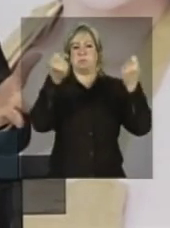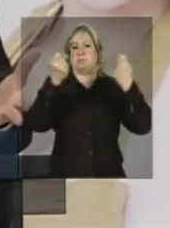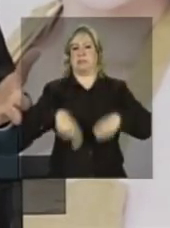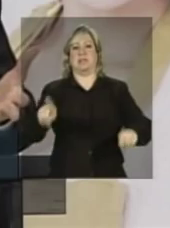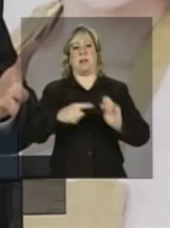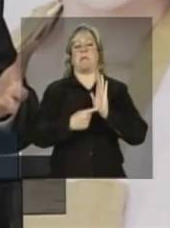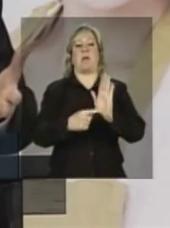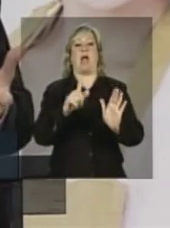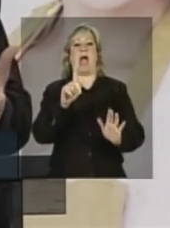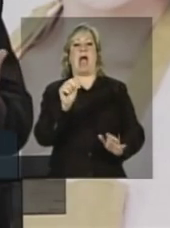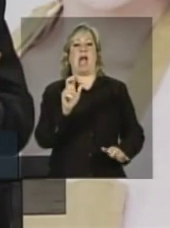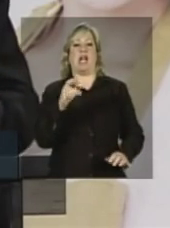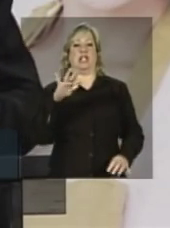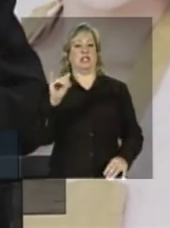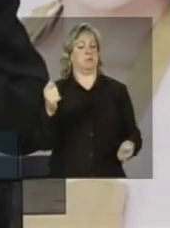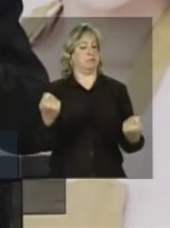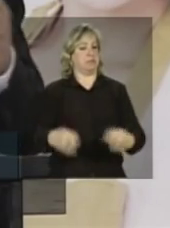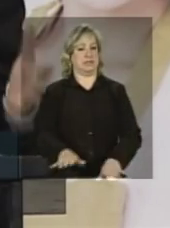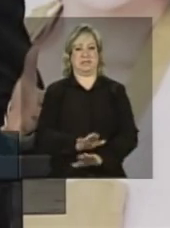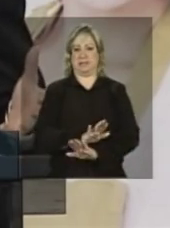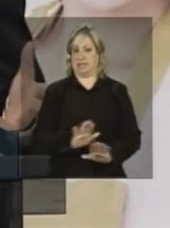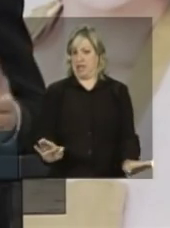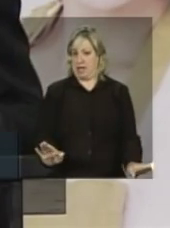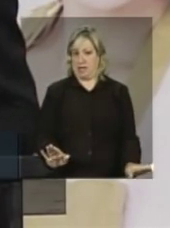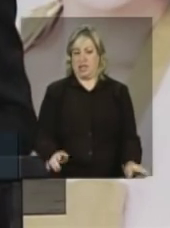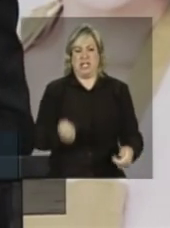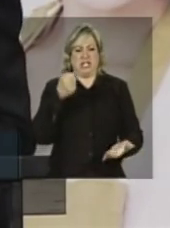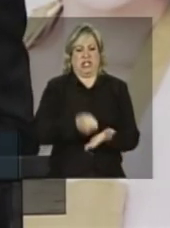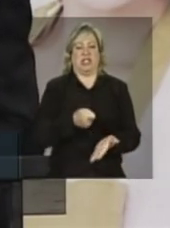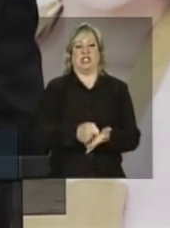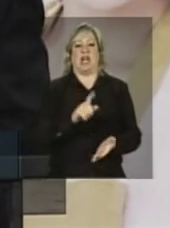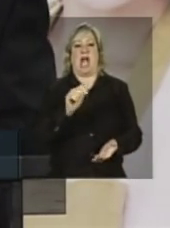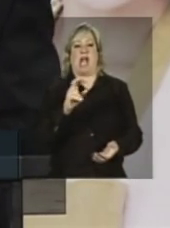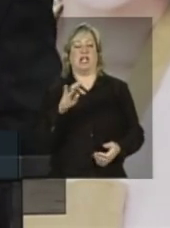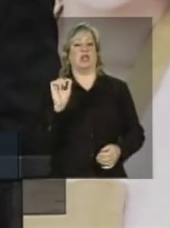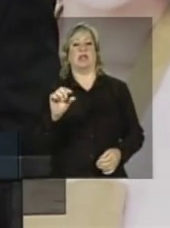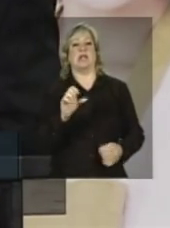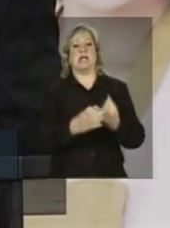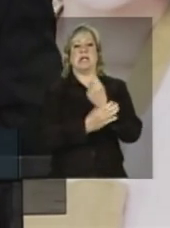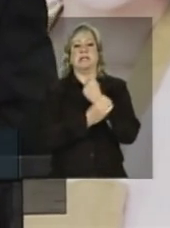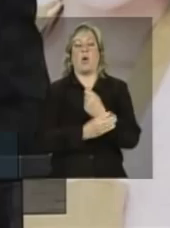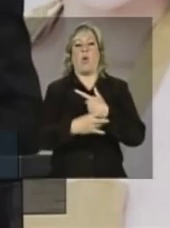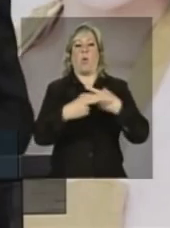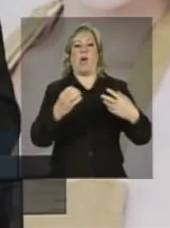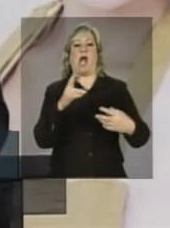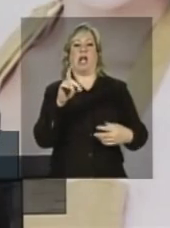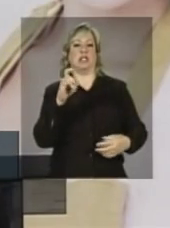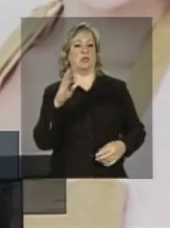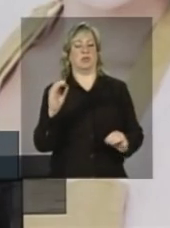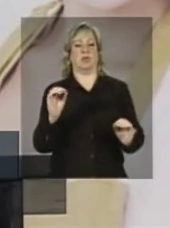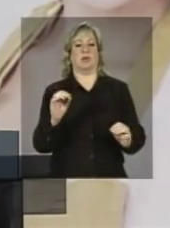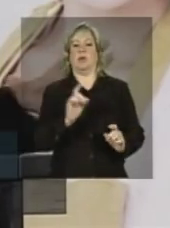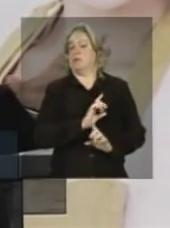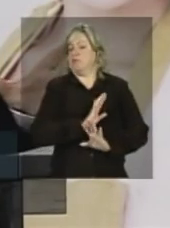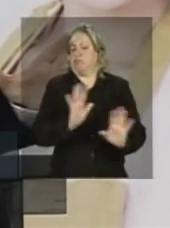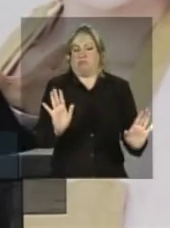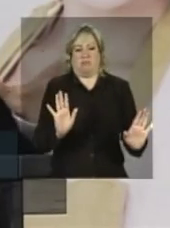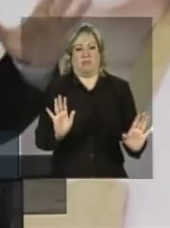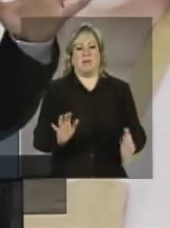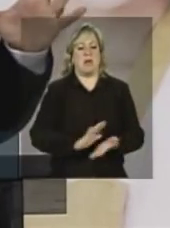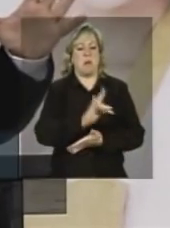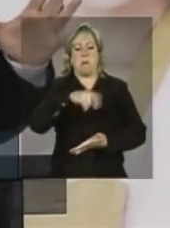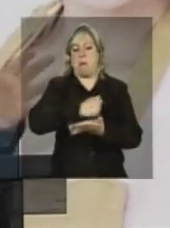garantias. Então, não são exigidas garantias, seguro de crédito ou coisas semelhantes, sem